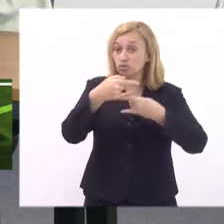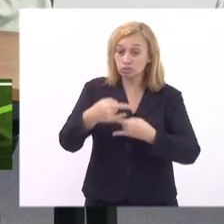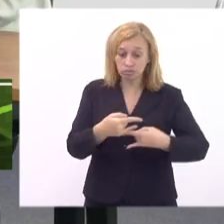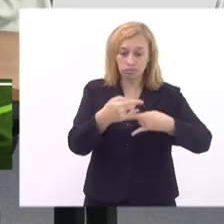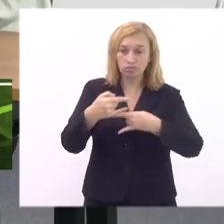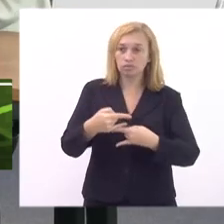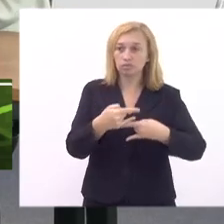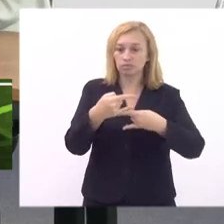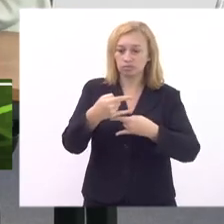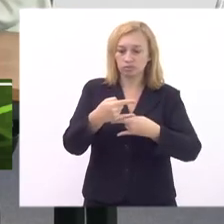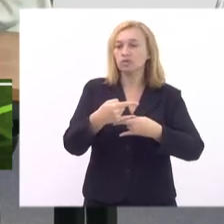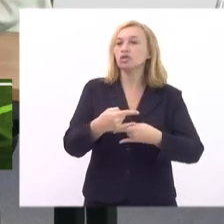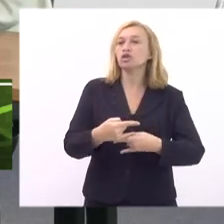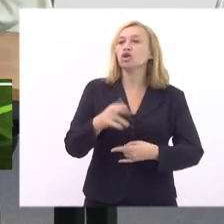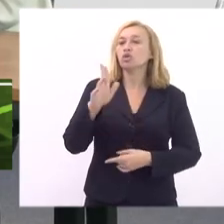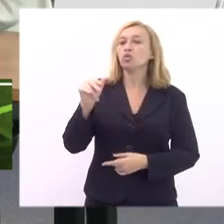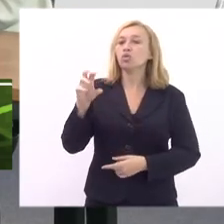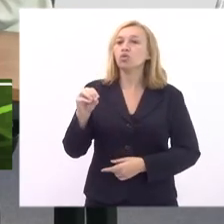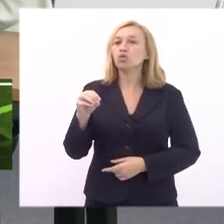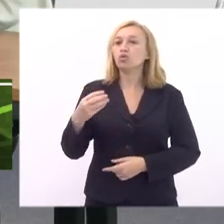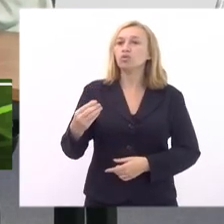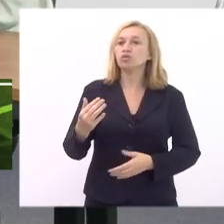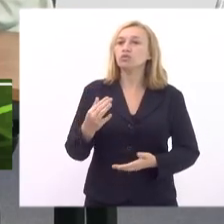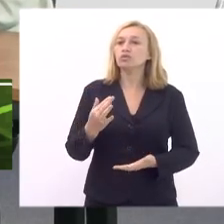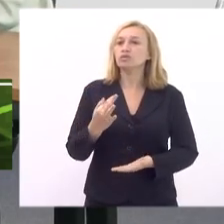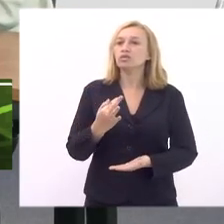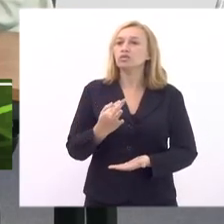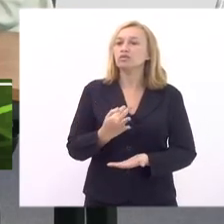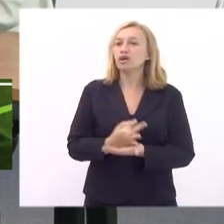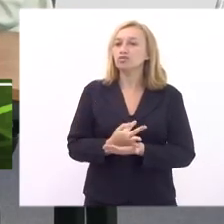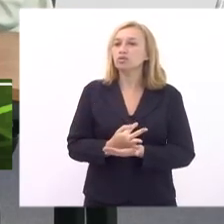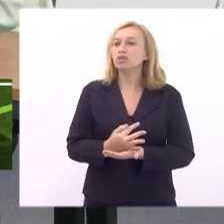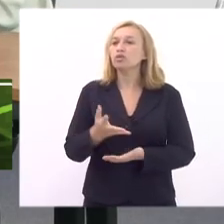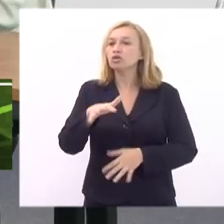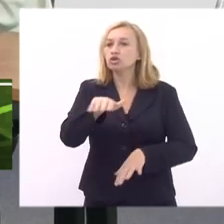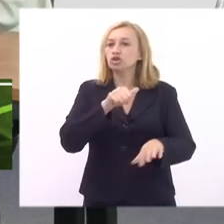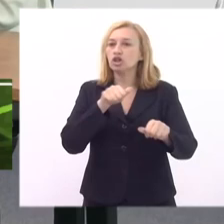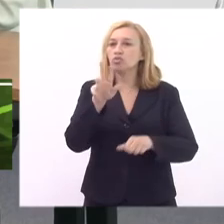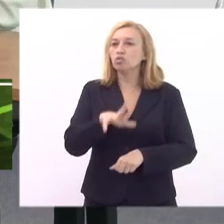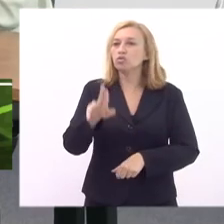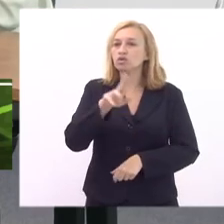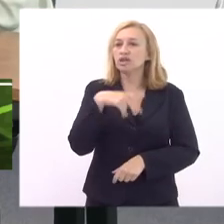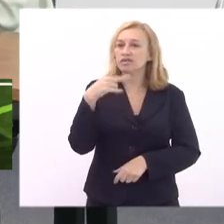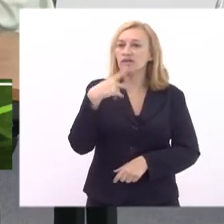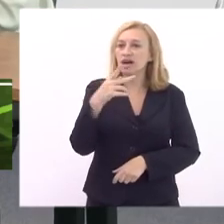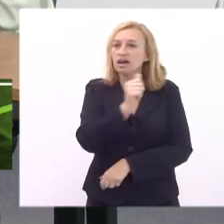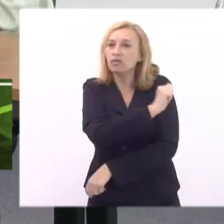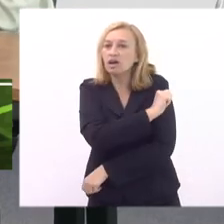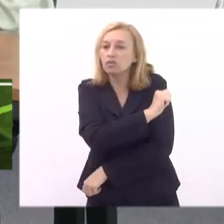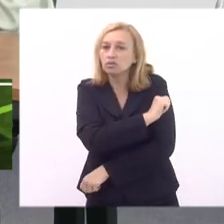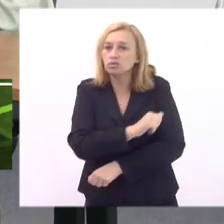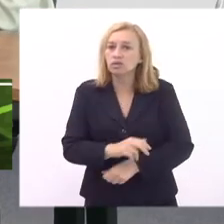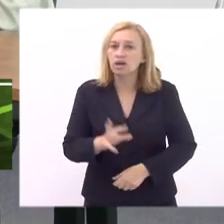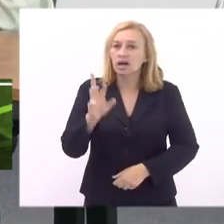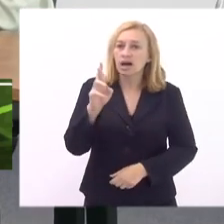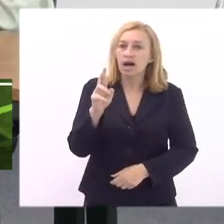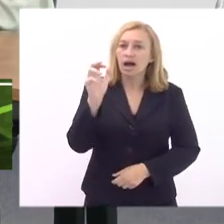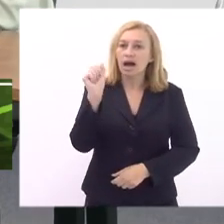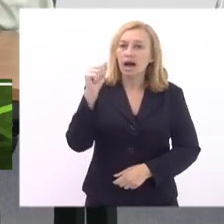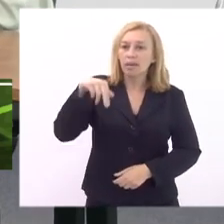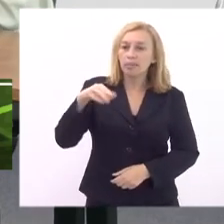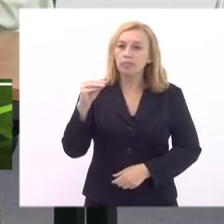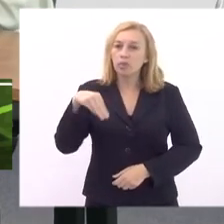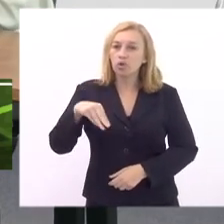então Hugo Silva não estando presente eu chamo para fazer uso da palavra o aluno Ramon Gomes